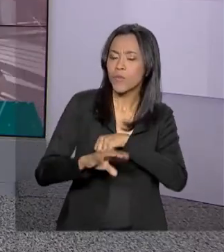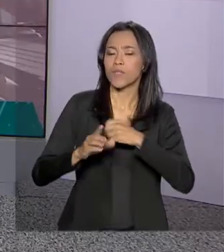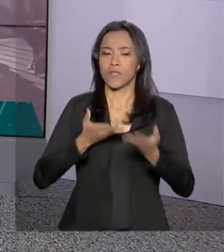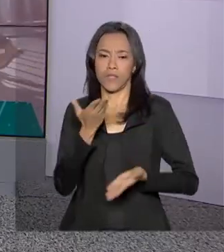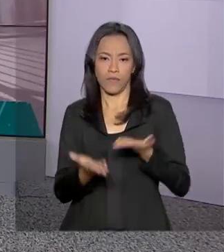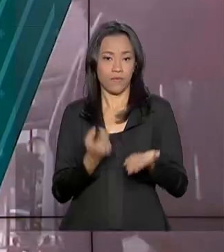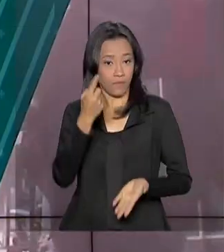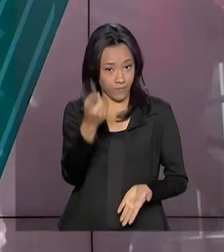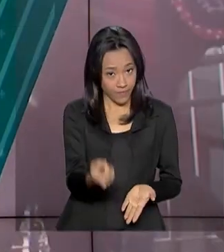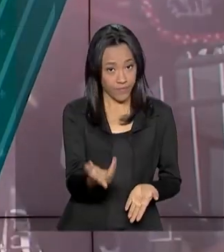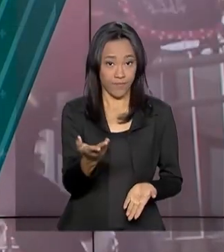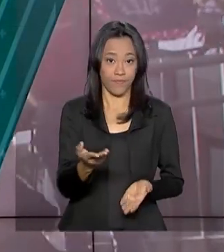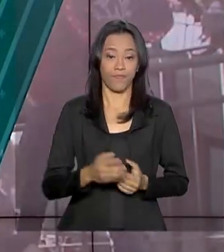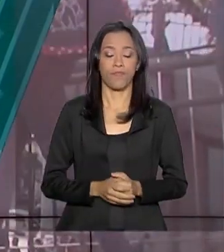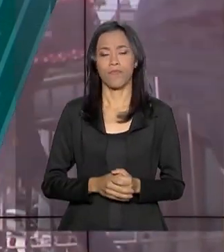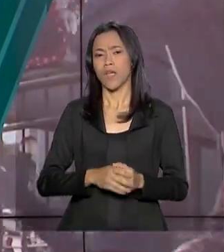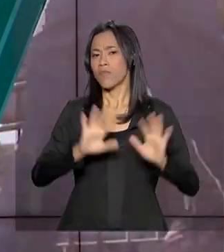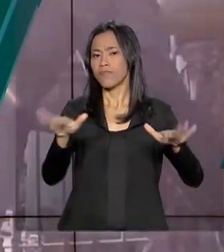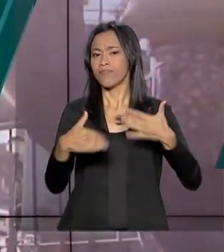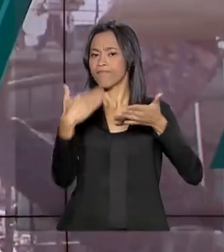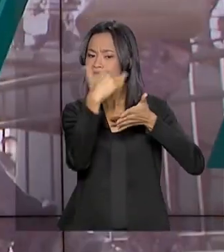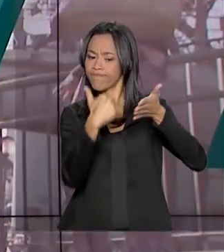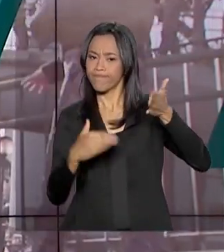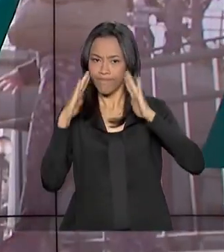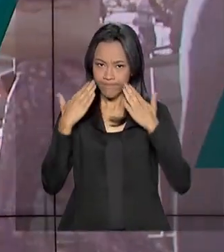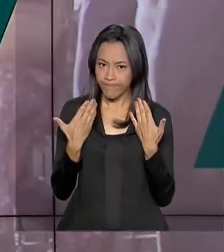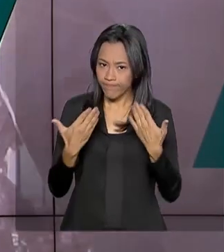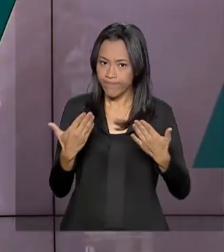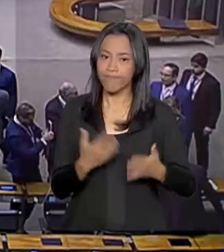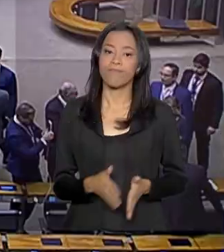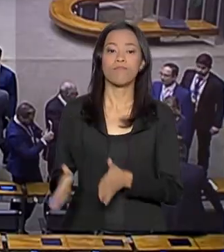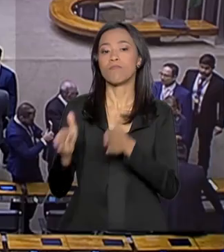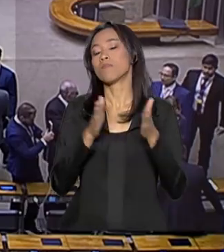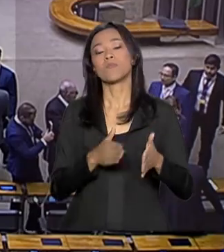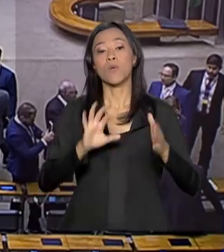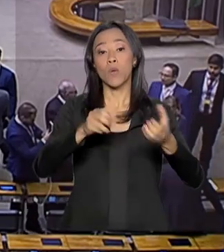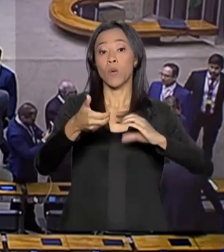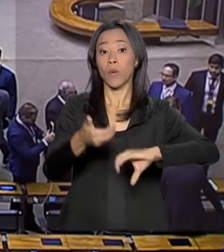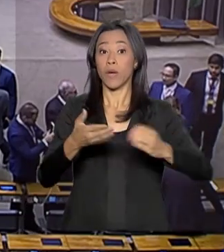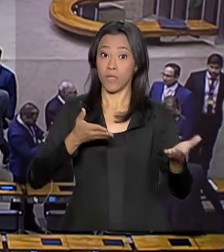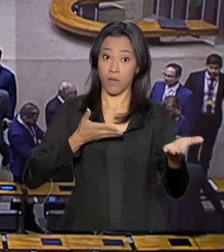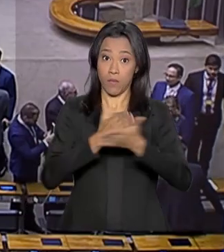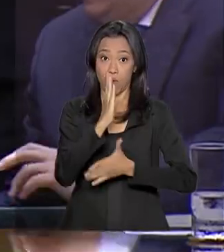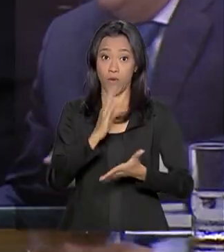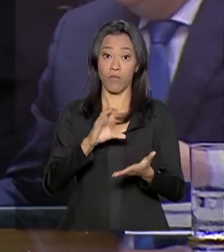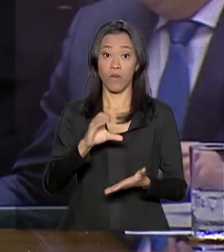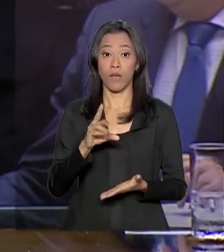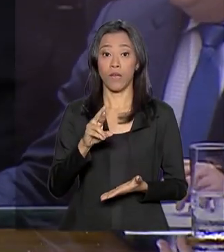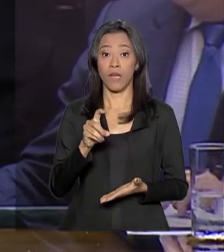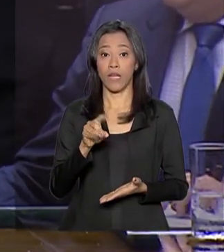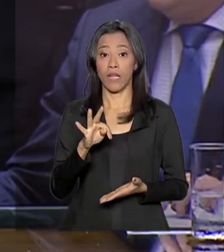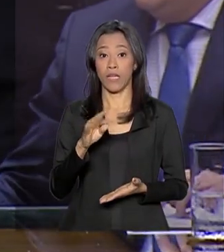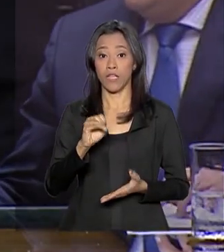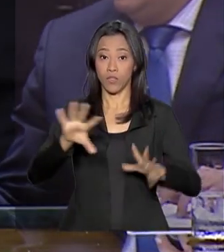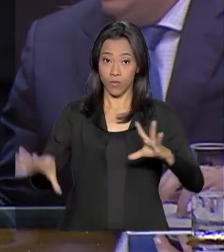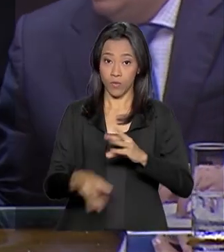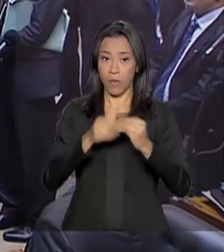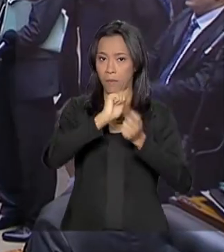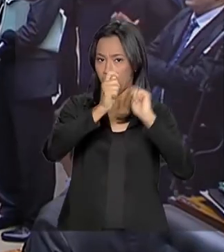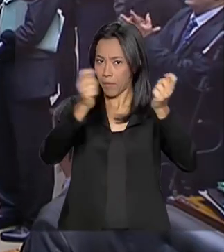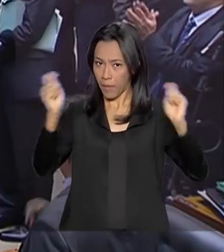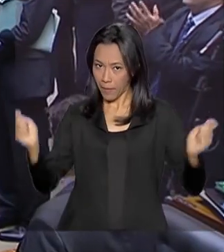serviço para você. Confira os destaques desta edição. Congresso aprova crédito extra para governo pagar despesas